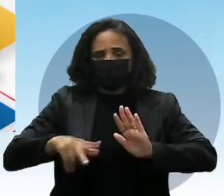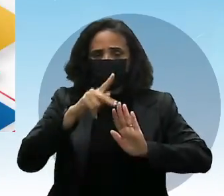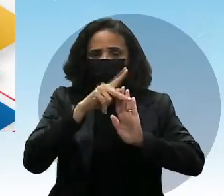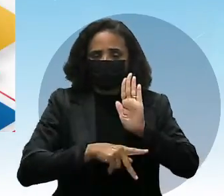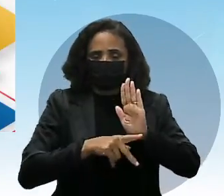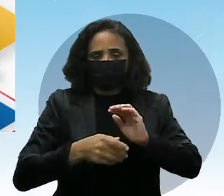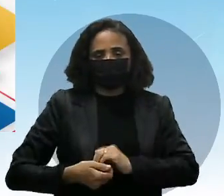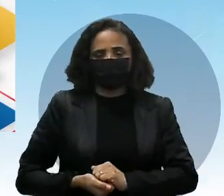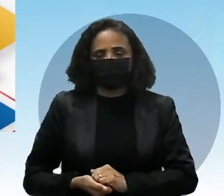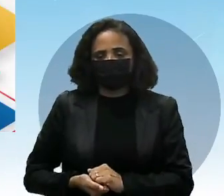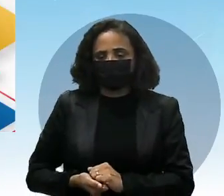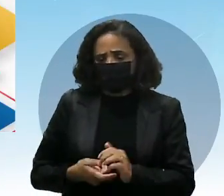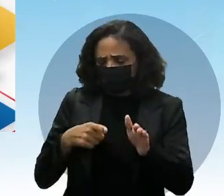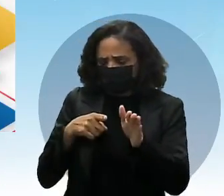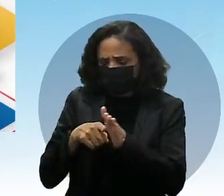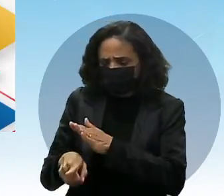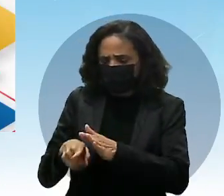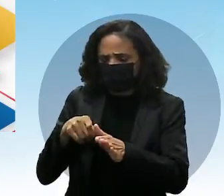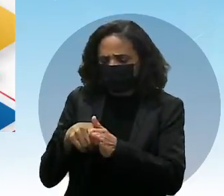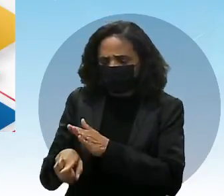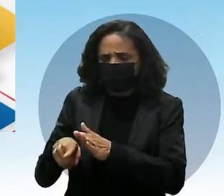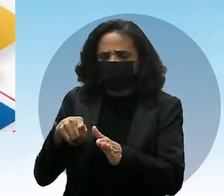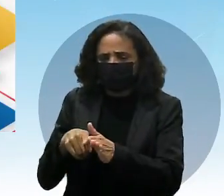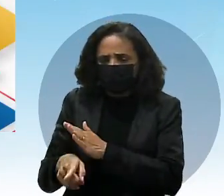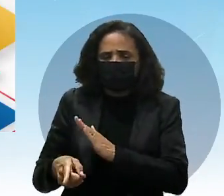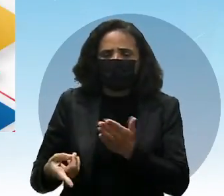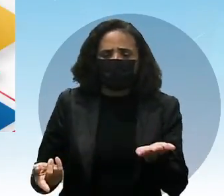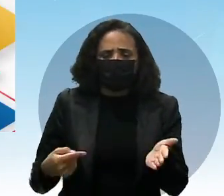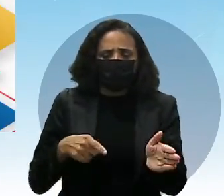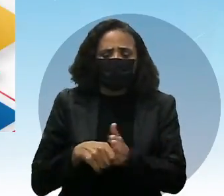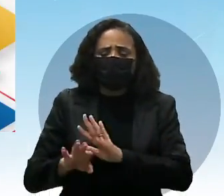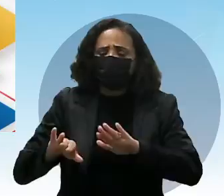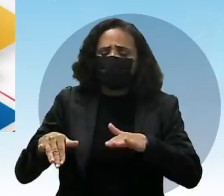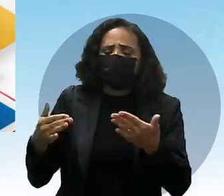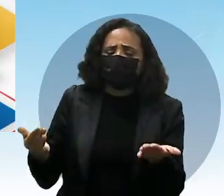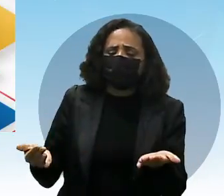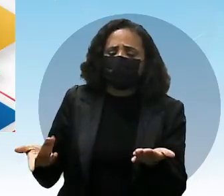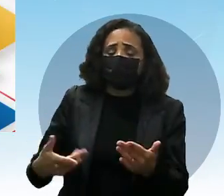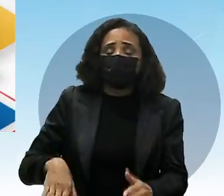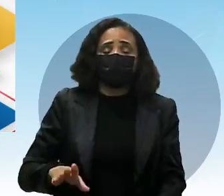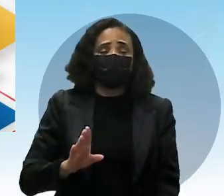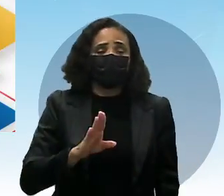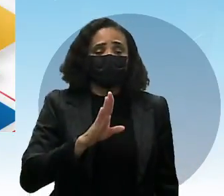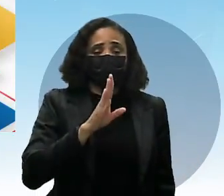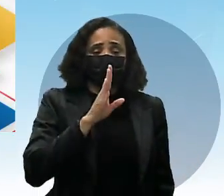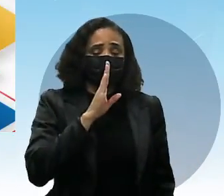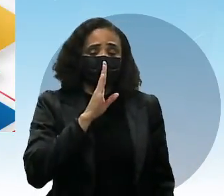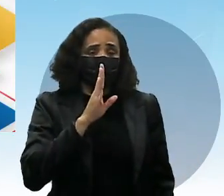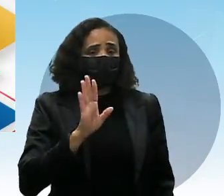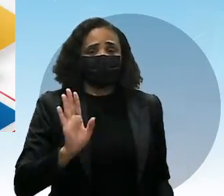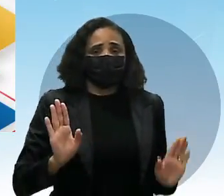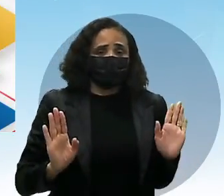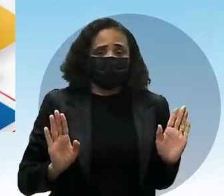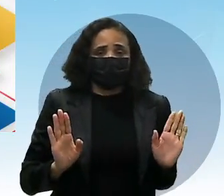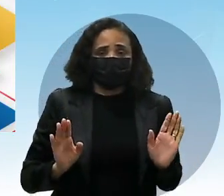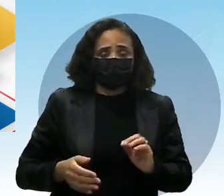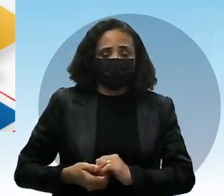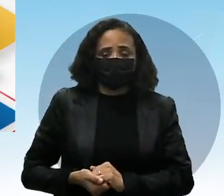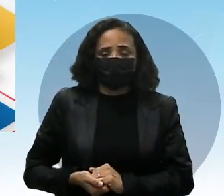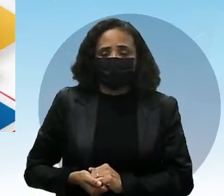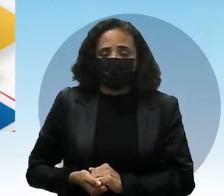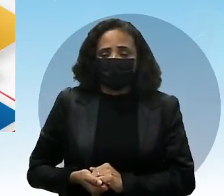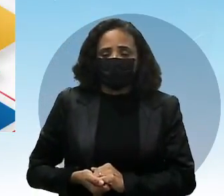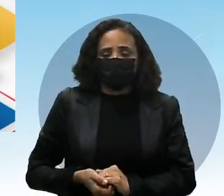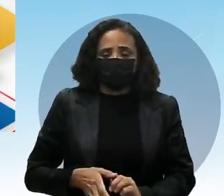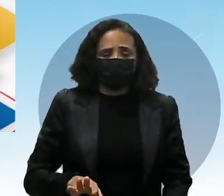E ela perguntando o que ele tinha feito para os outros projetos, ele disse simplesmente que não diria, né? Não